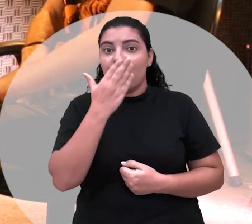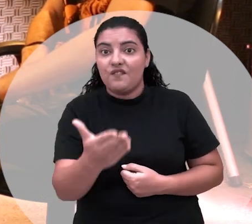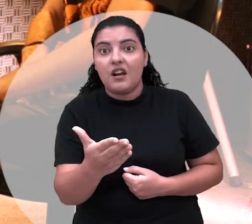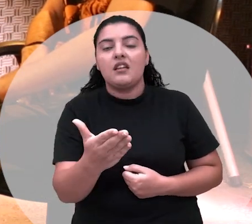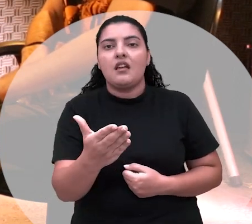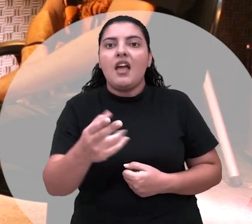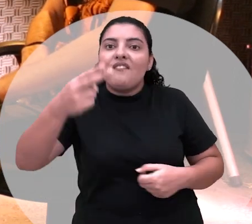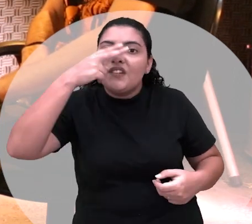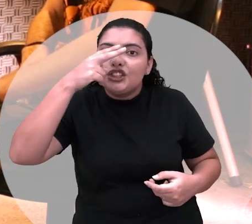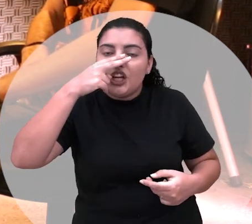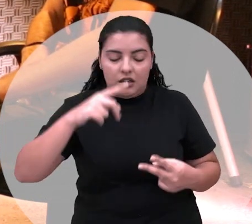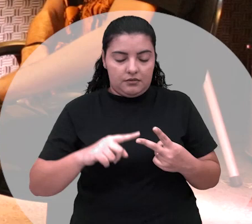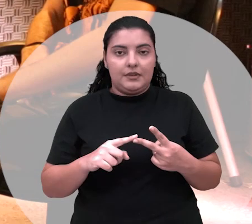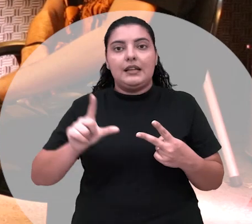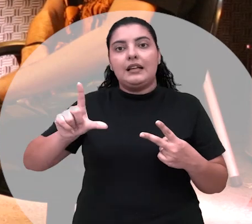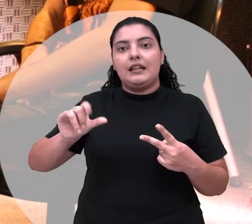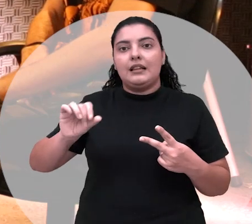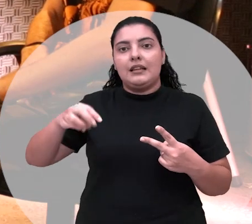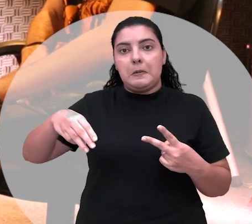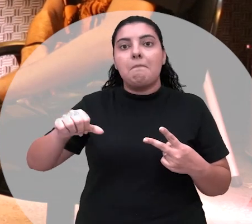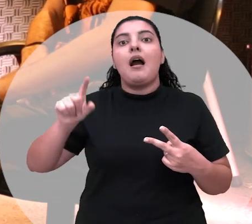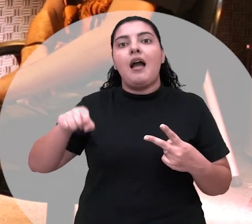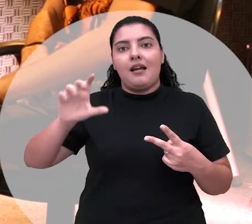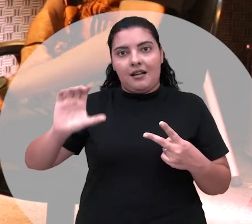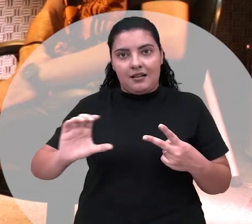eu tenho o Lima que é católico